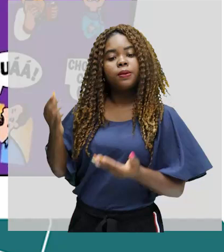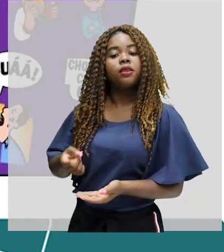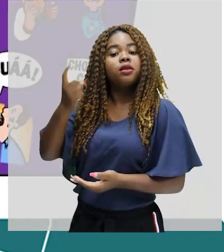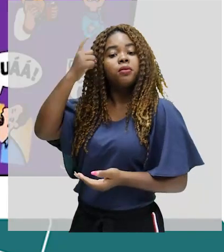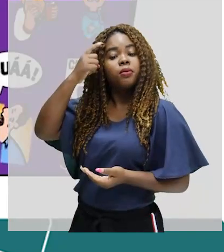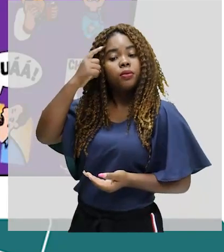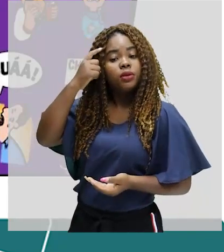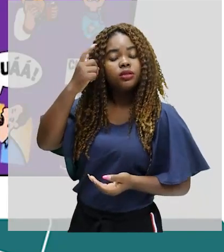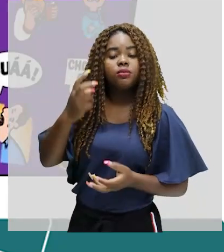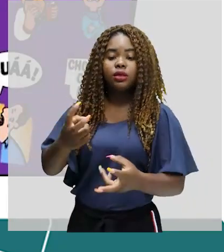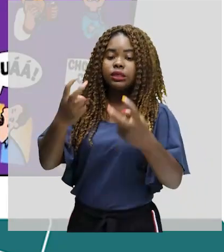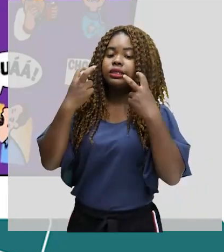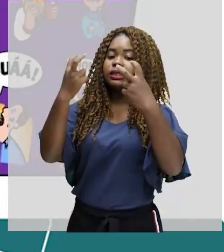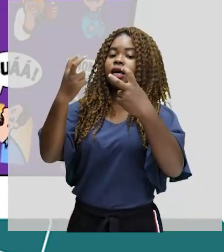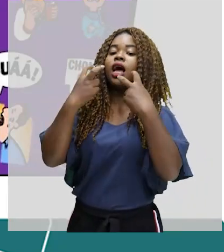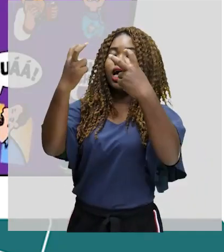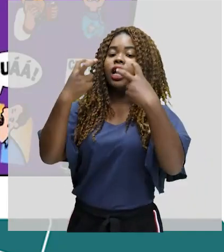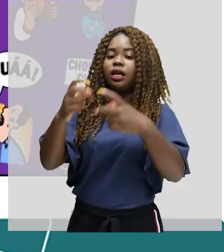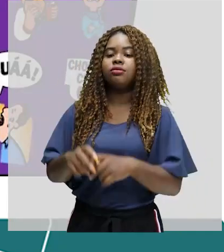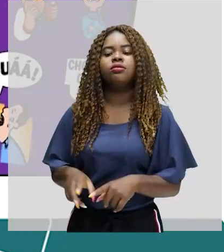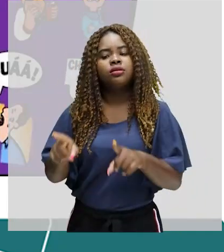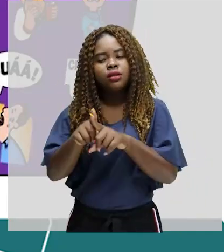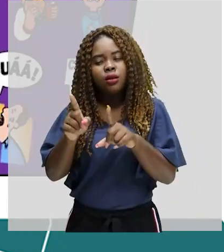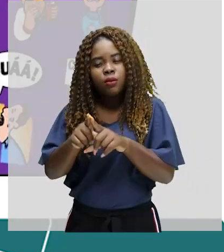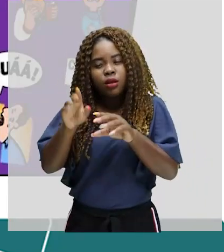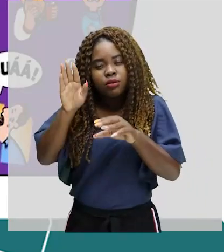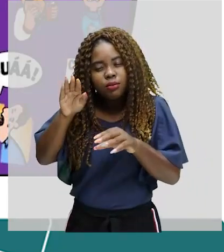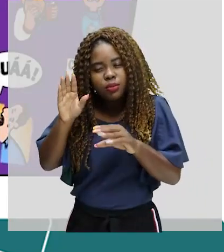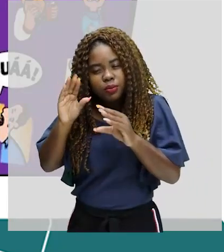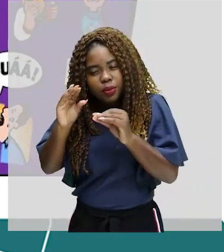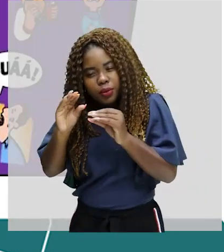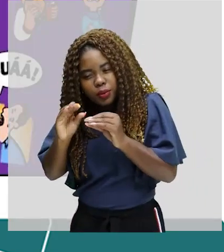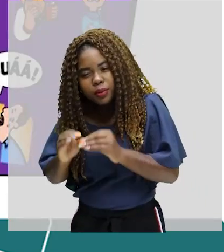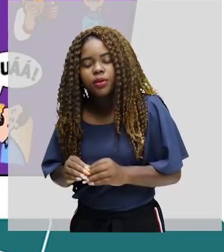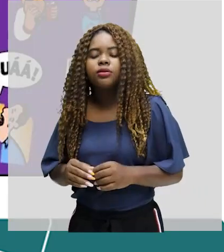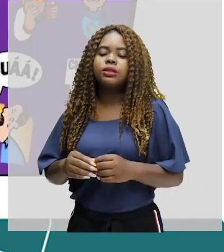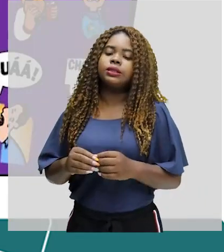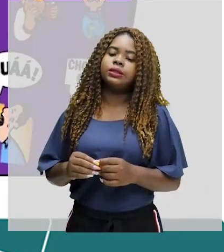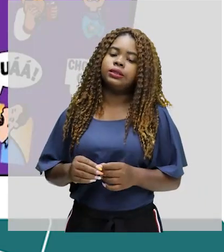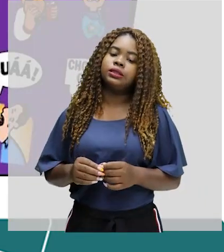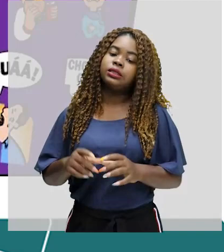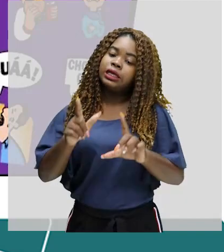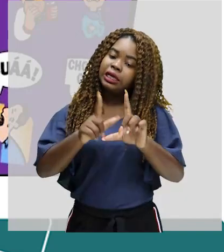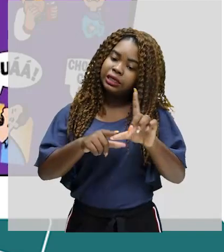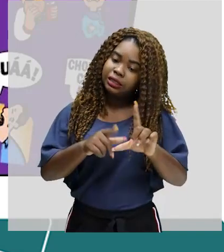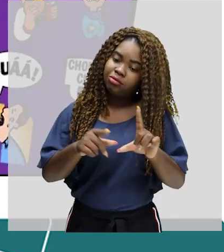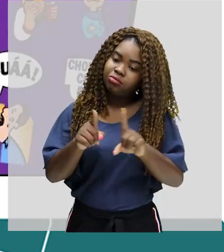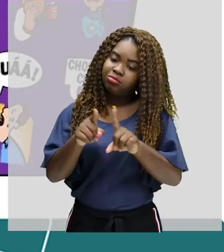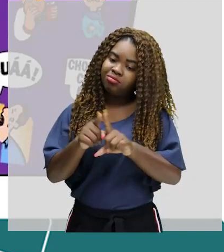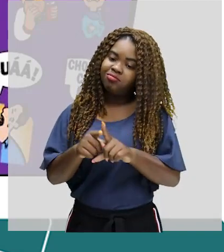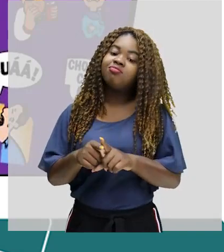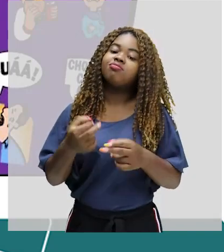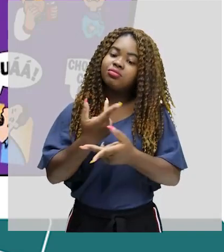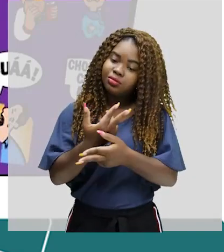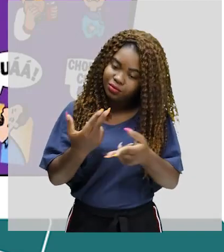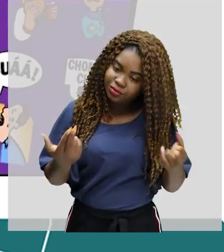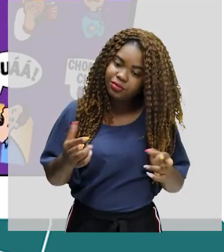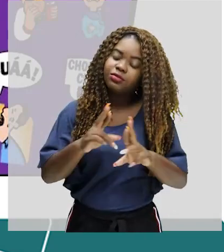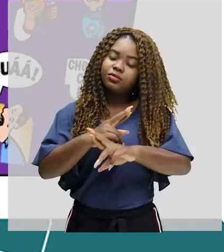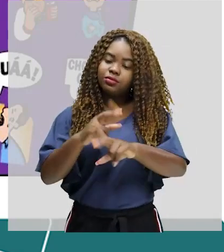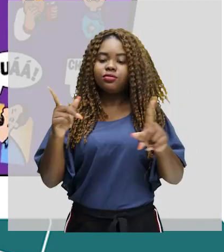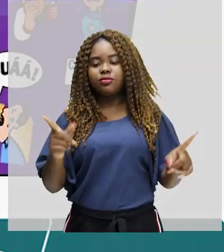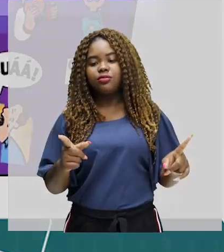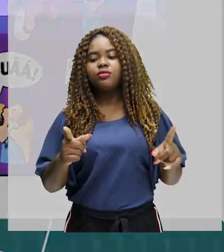balão de grito, o balão do sussurro. As letras, vocês podem ver, elas podem assumir diferentes formatos,